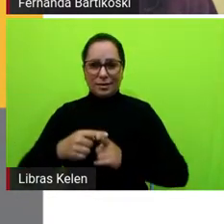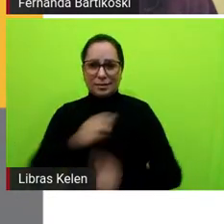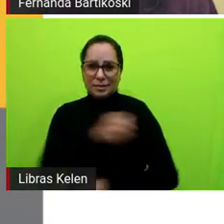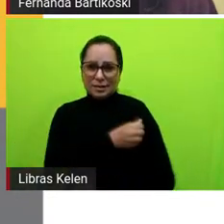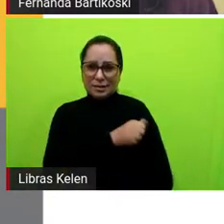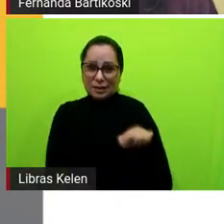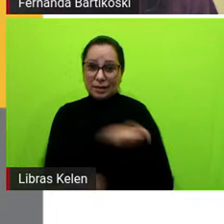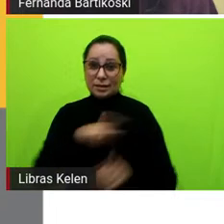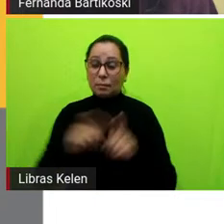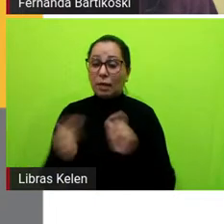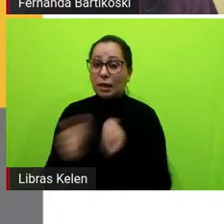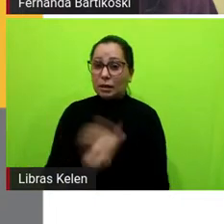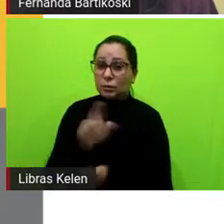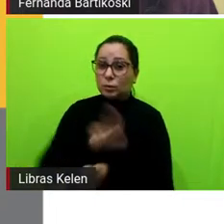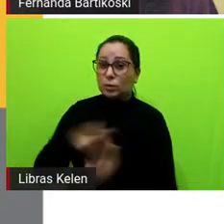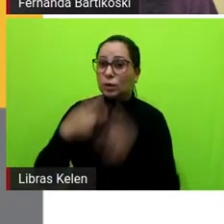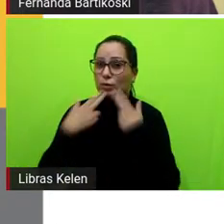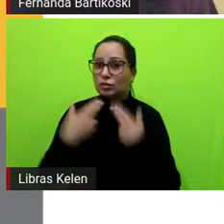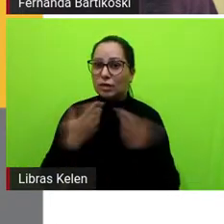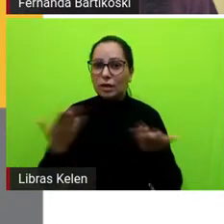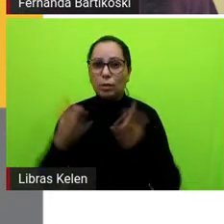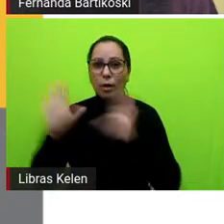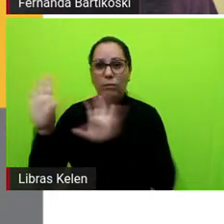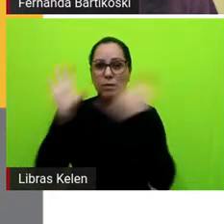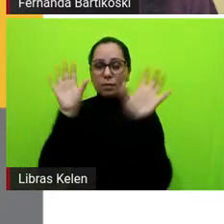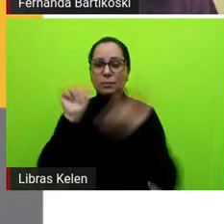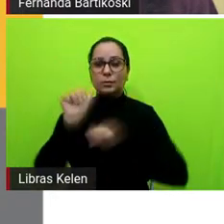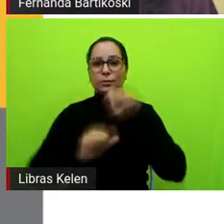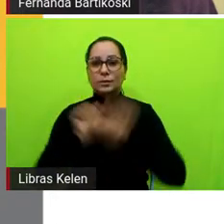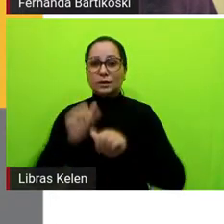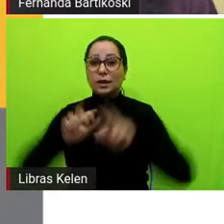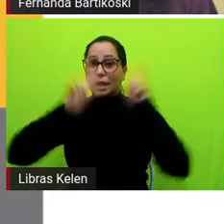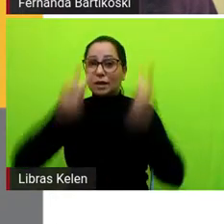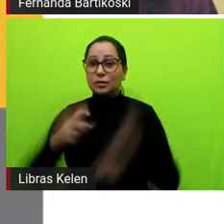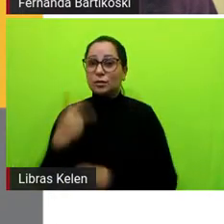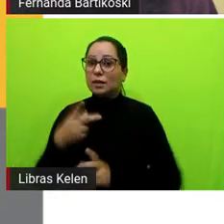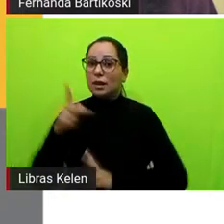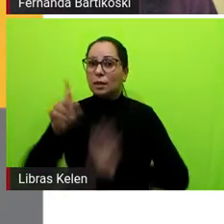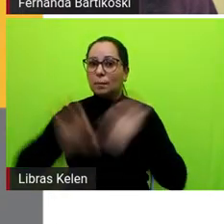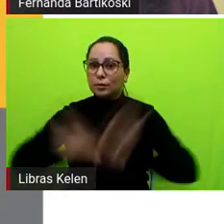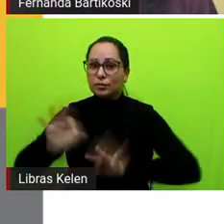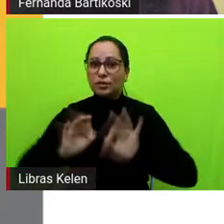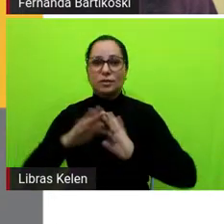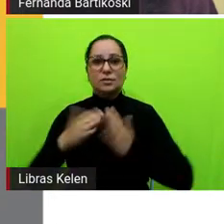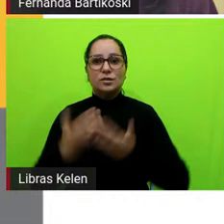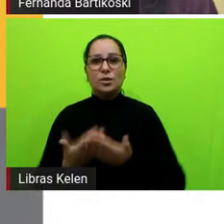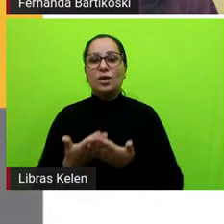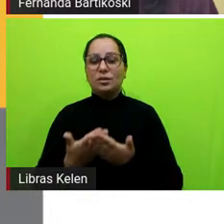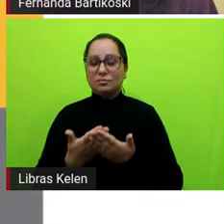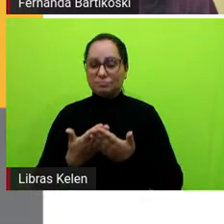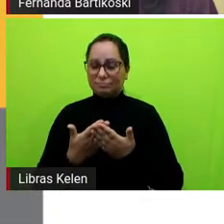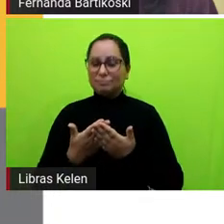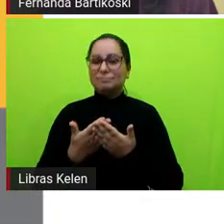atuais sobre mudanças climáticas que é o tema do projeto da escola. TRI.